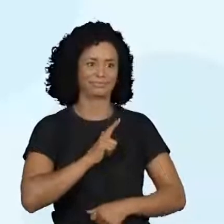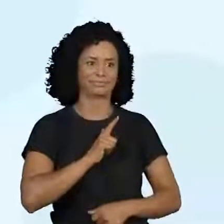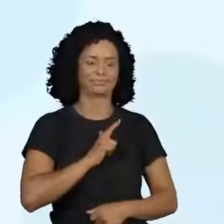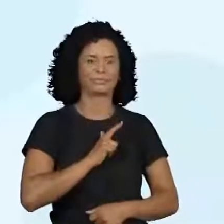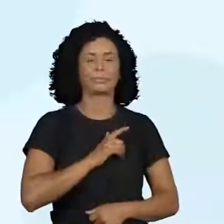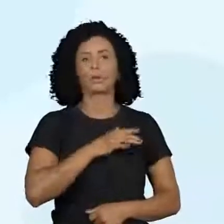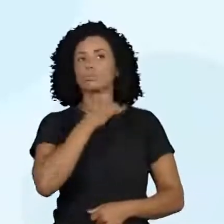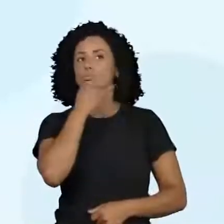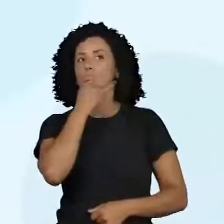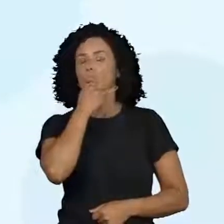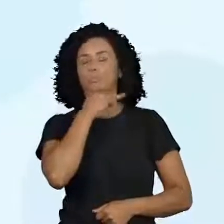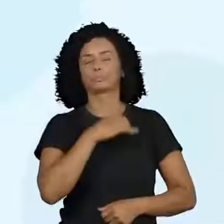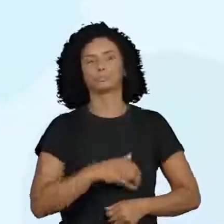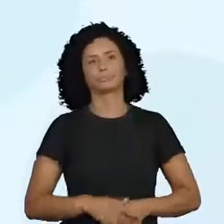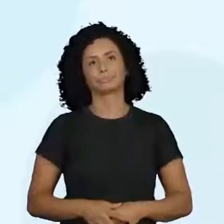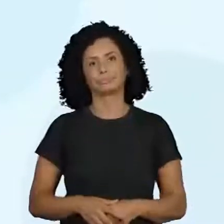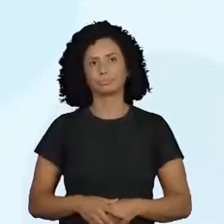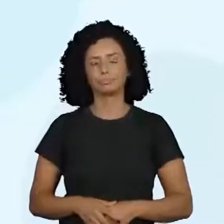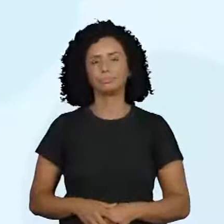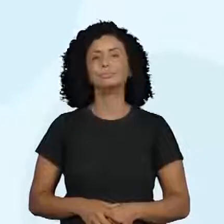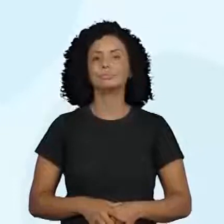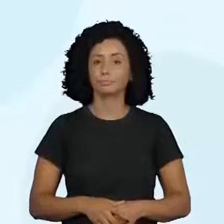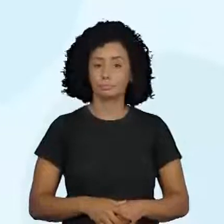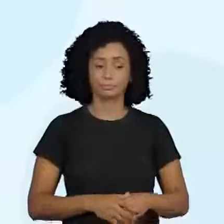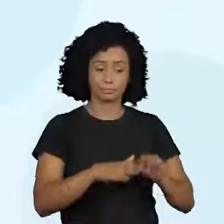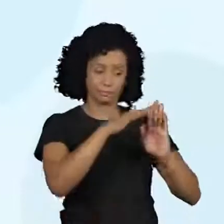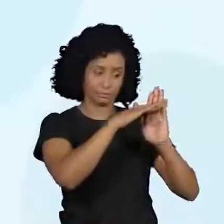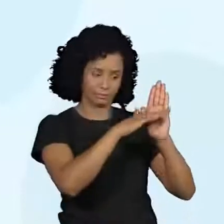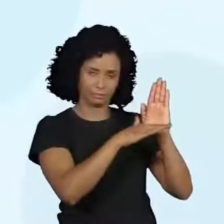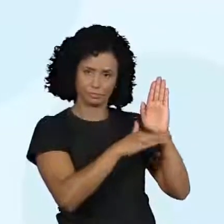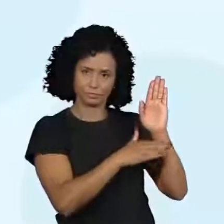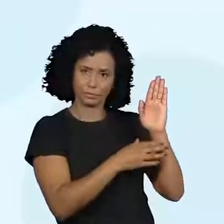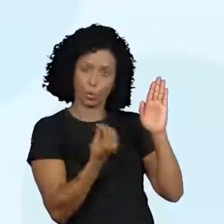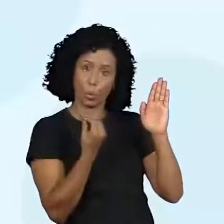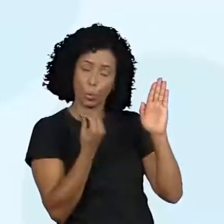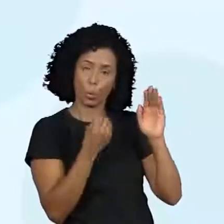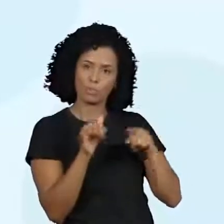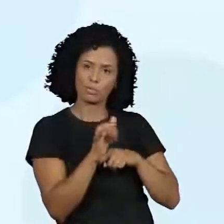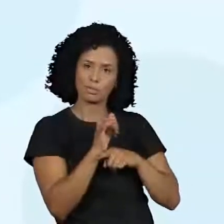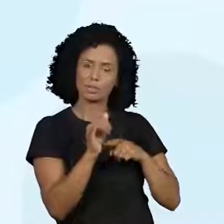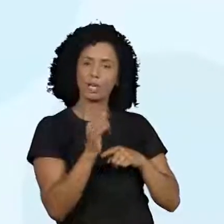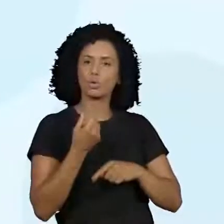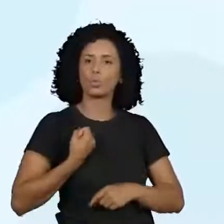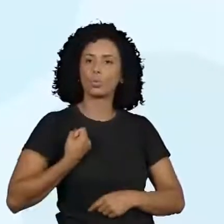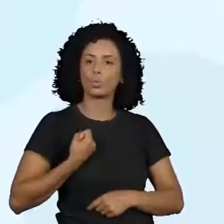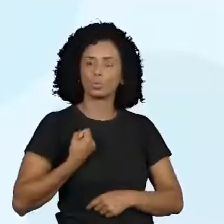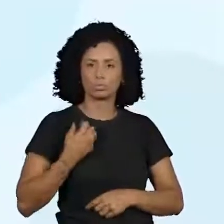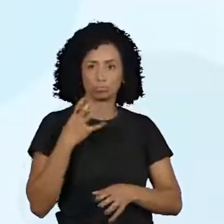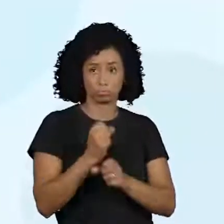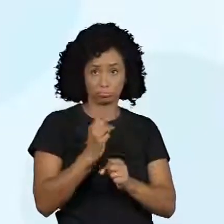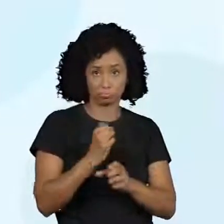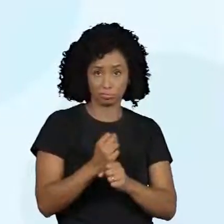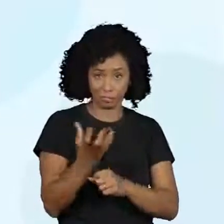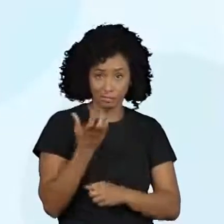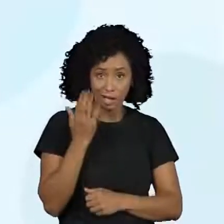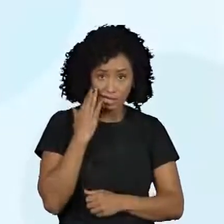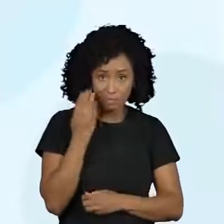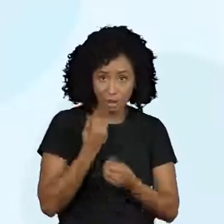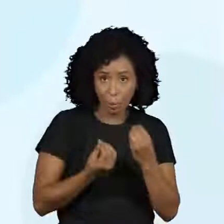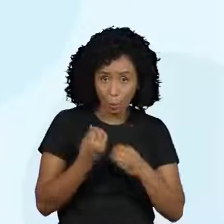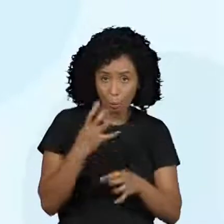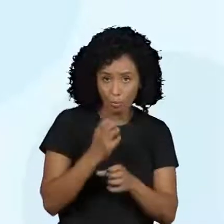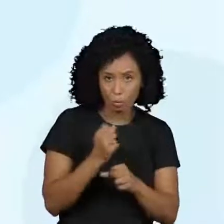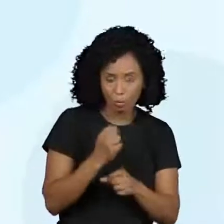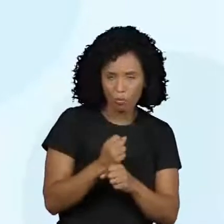Olha lá, princípio da contagem. Se você quiser saber mais sobre o princípio da contagem, como que os